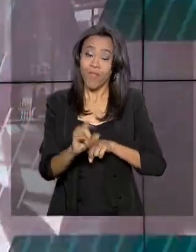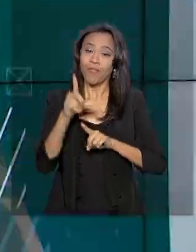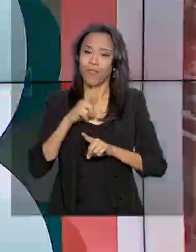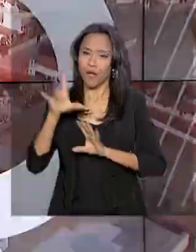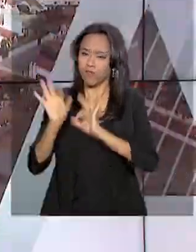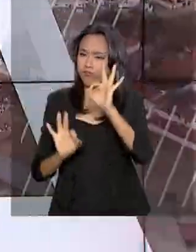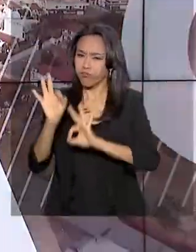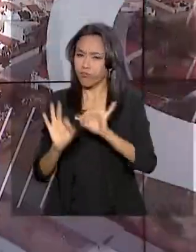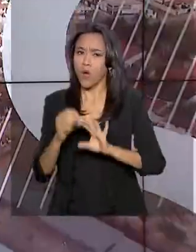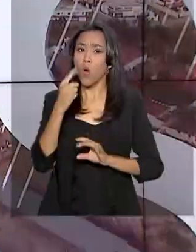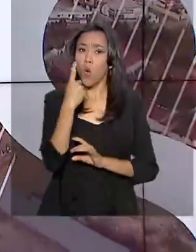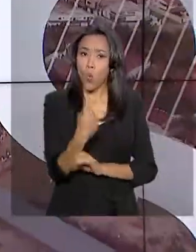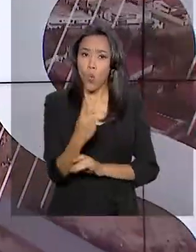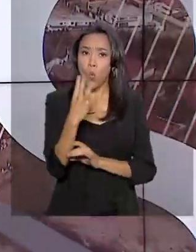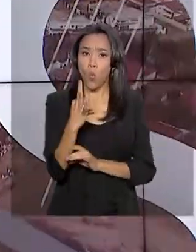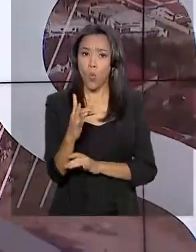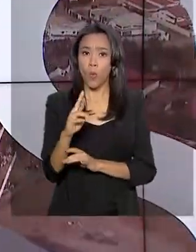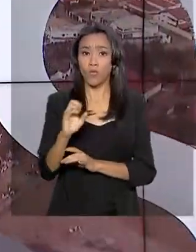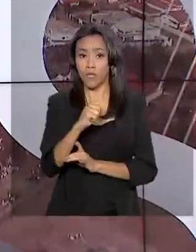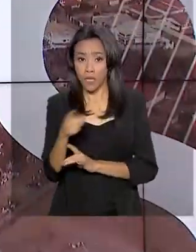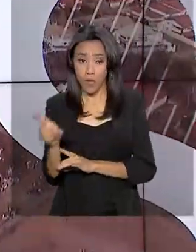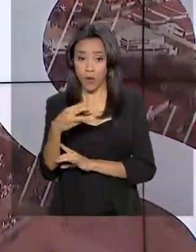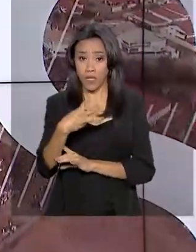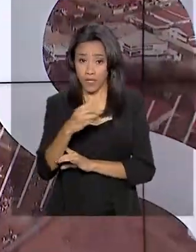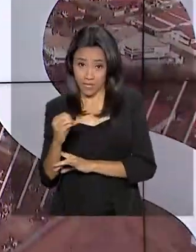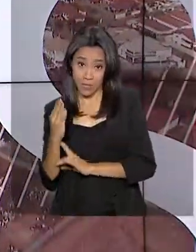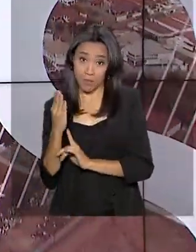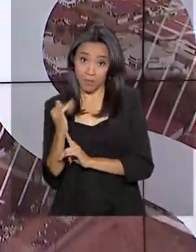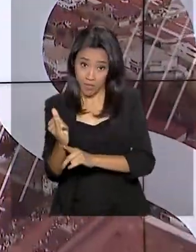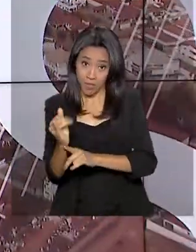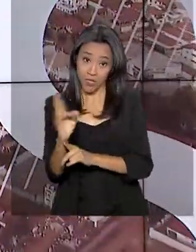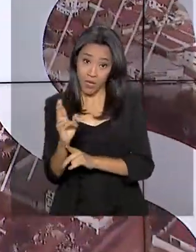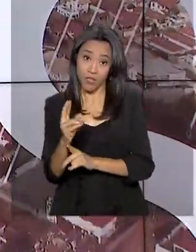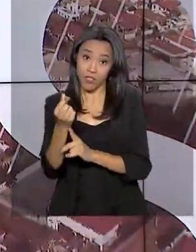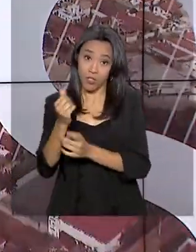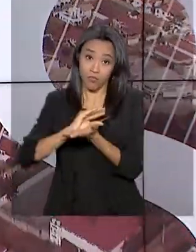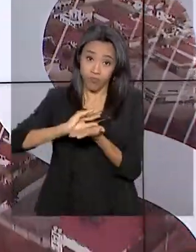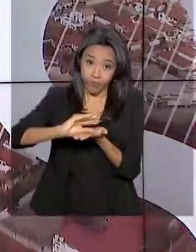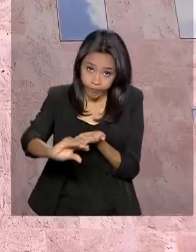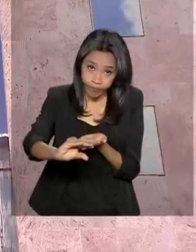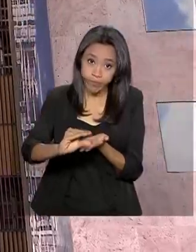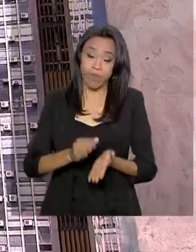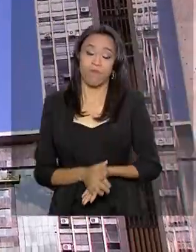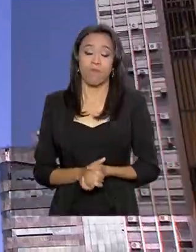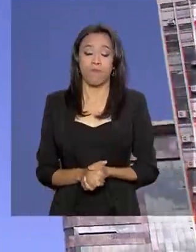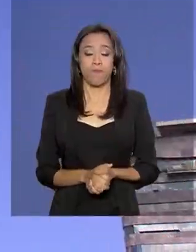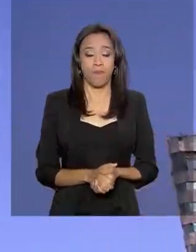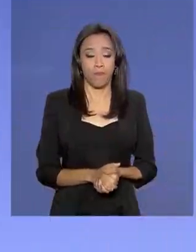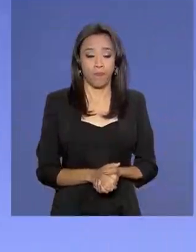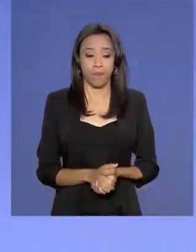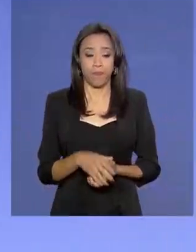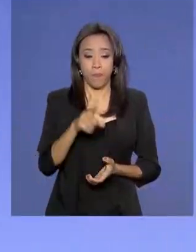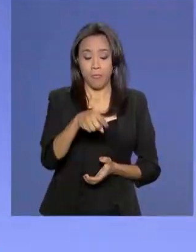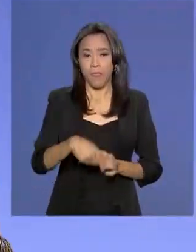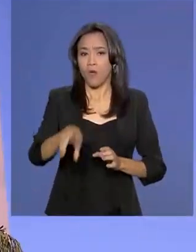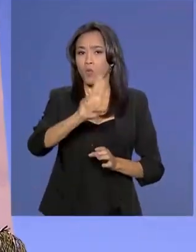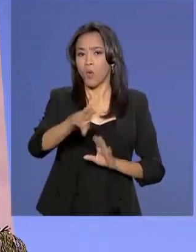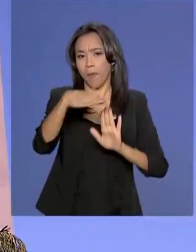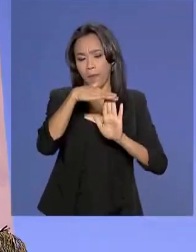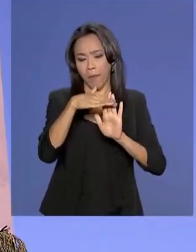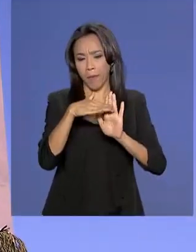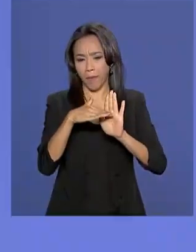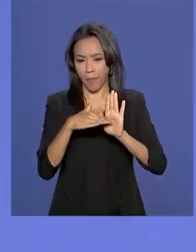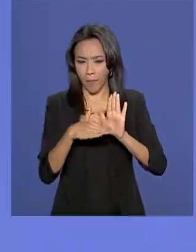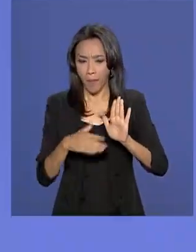previstos 1 trilhão e 300 bilhões de reais em investimentos. Na lista está a empresa